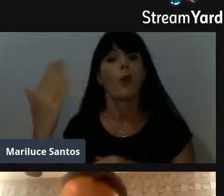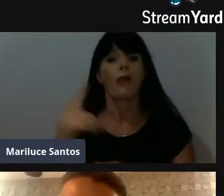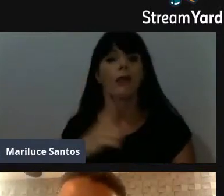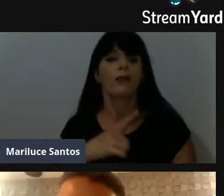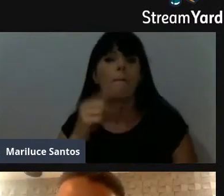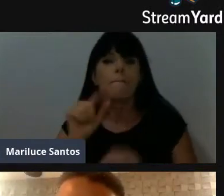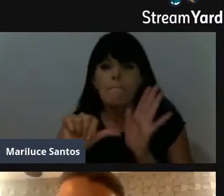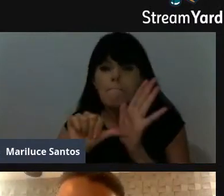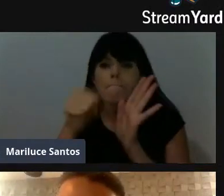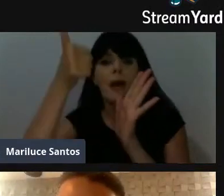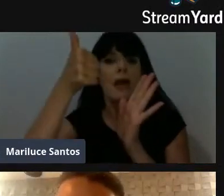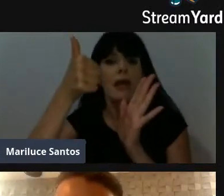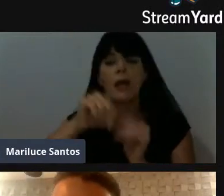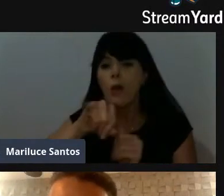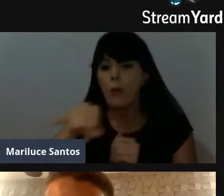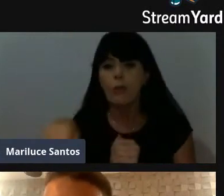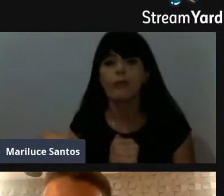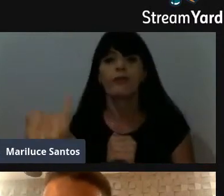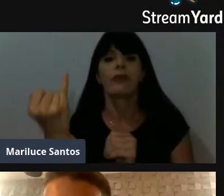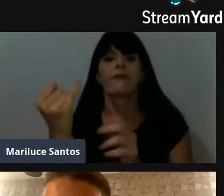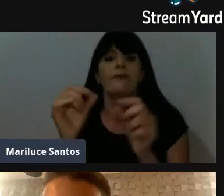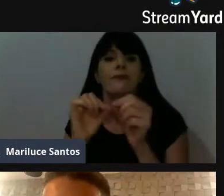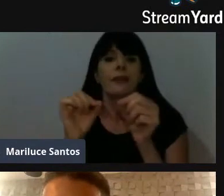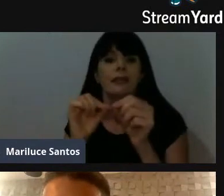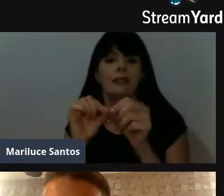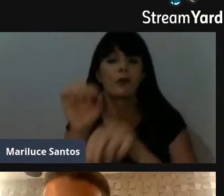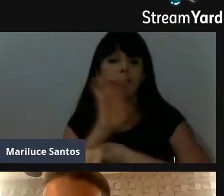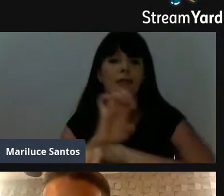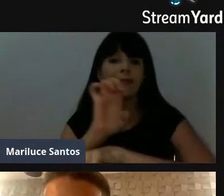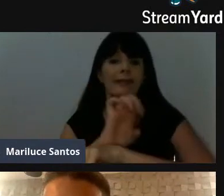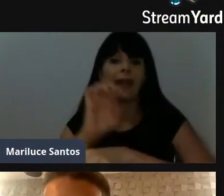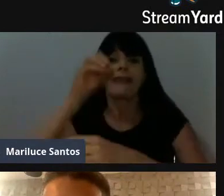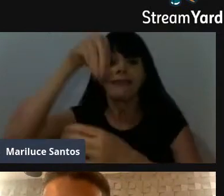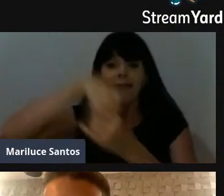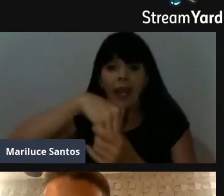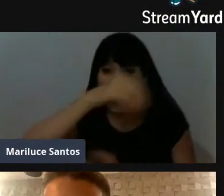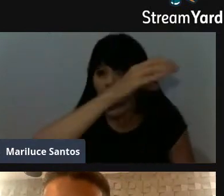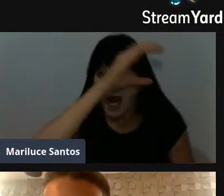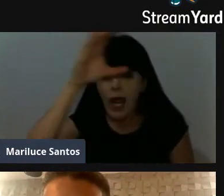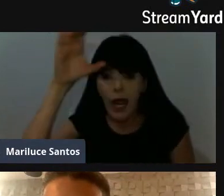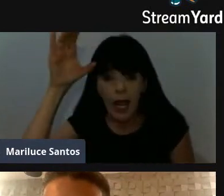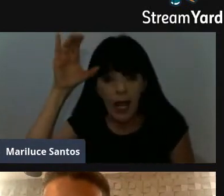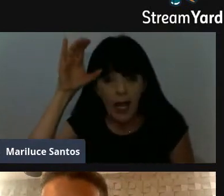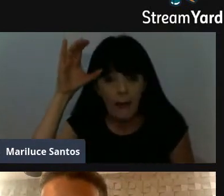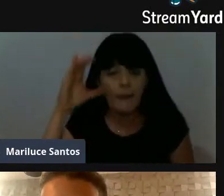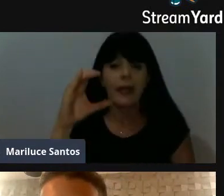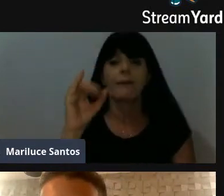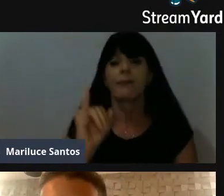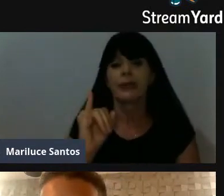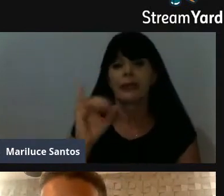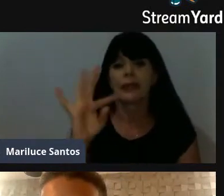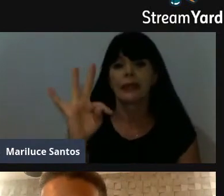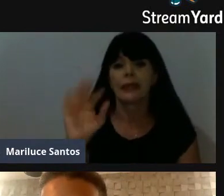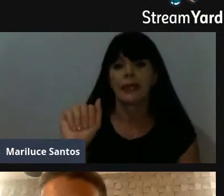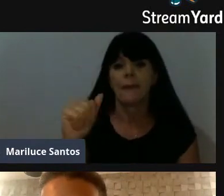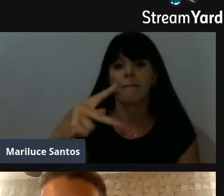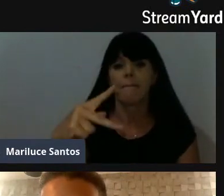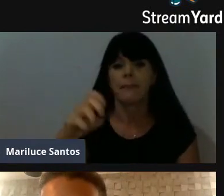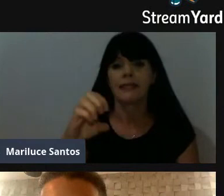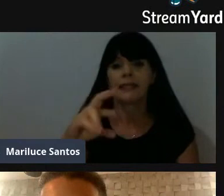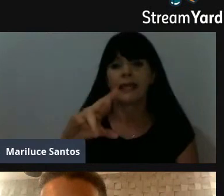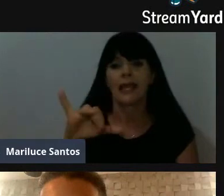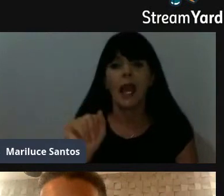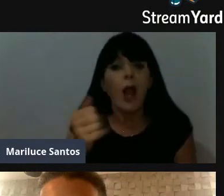oportunidade de fazer um estágio dentro da Câmara Municipal de Itapecerica. Então, as coisas começaram ali,